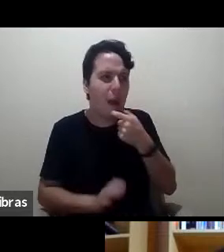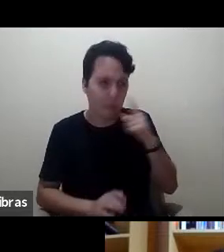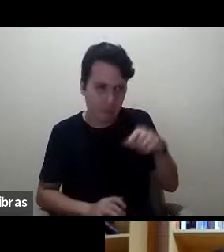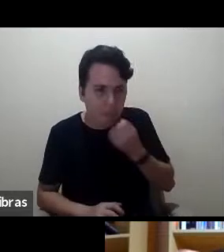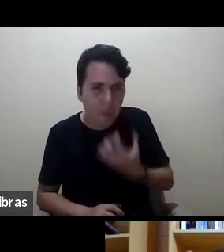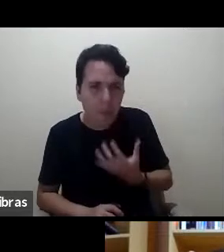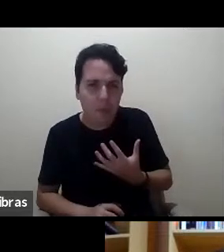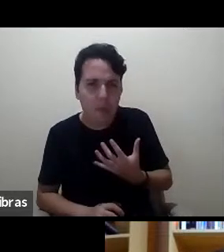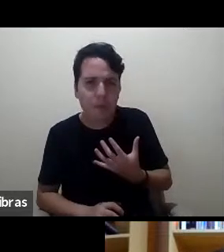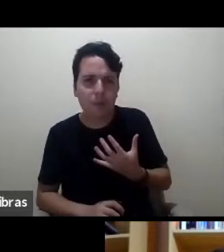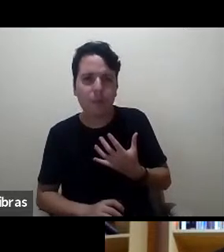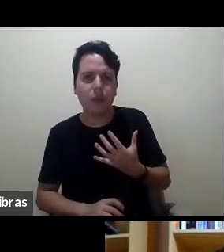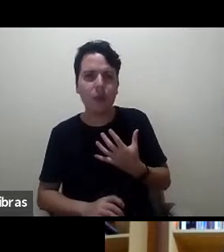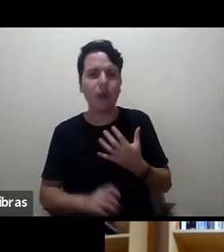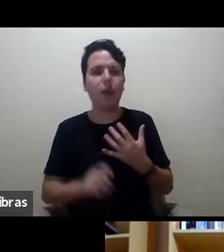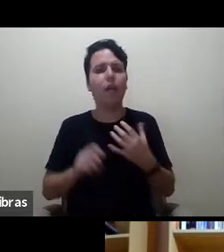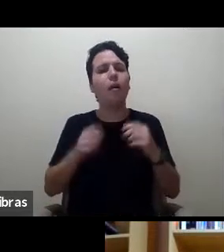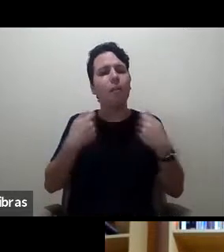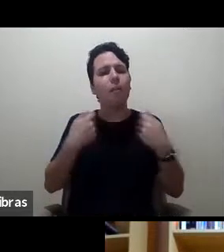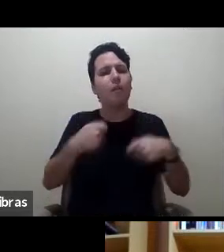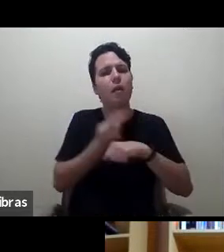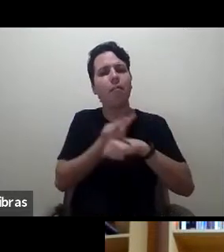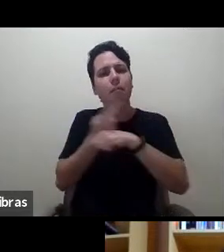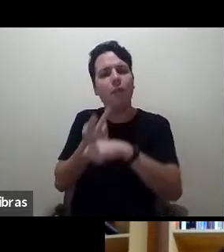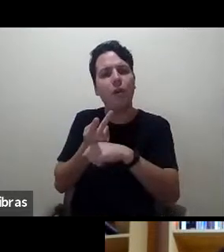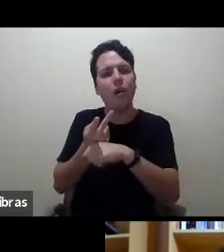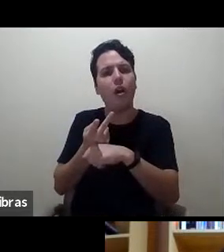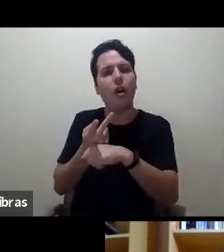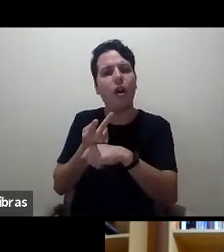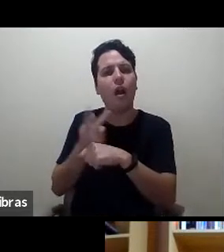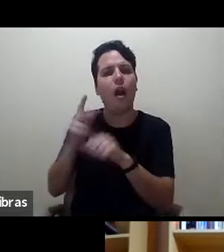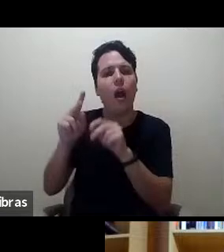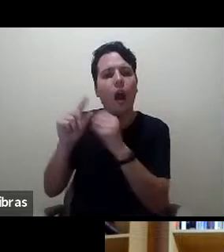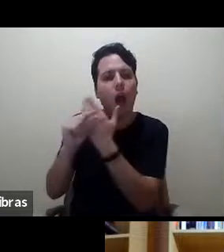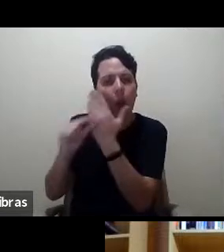Consulta aquelas coisas que se publicam sempre.